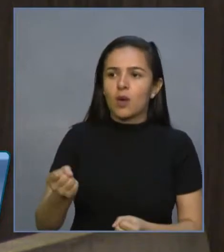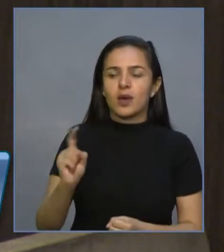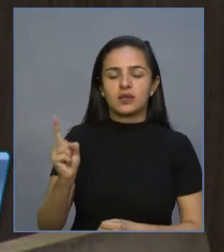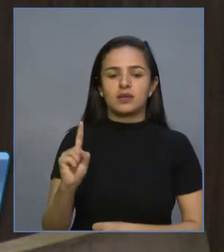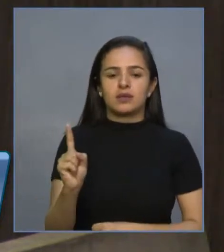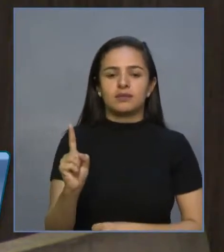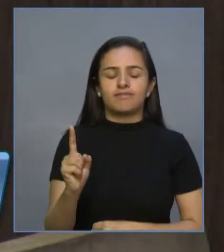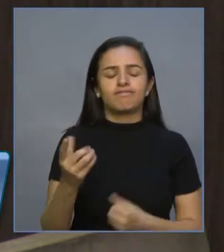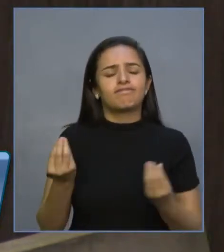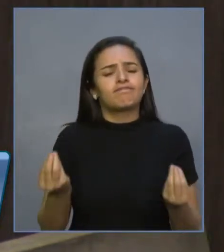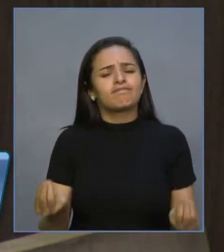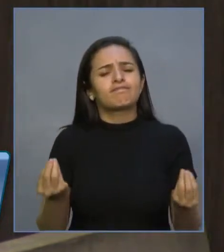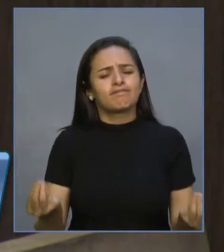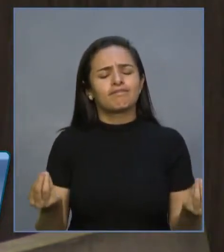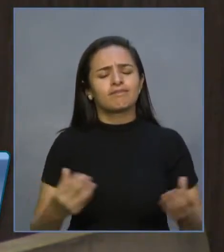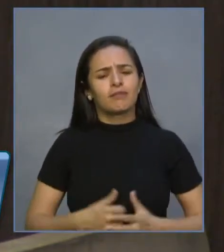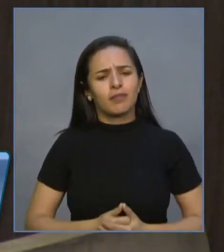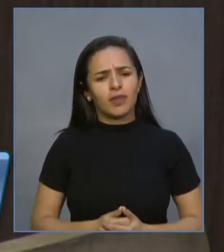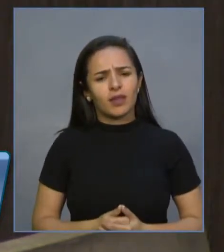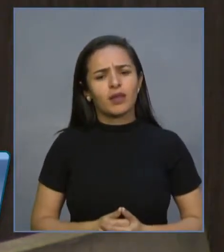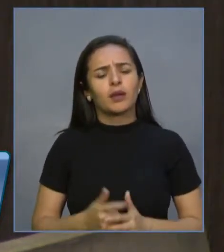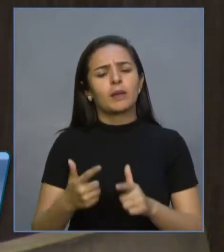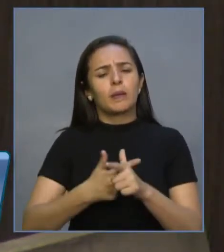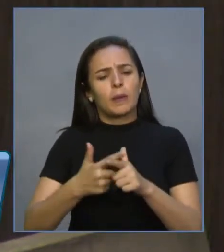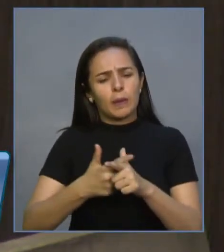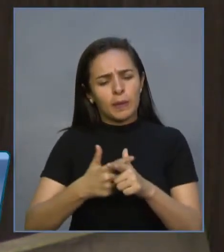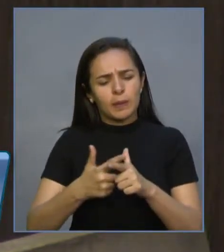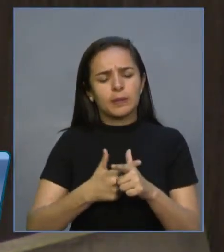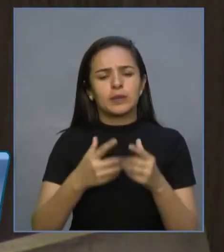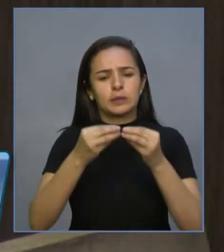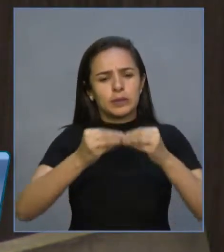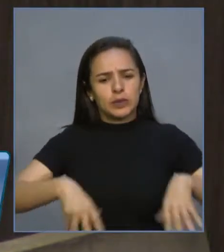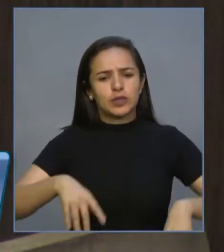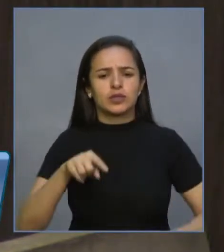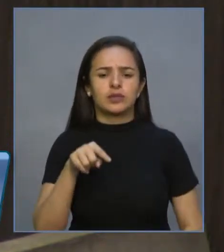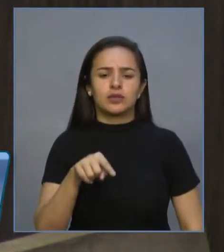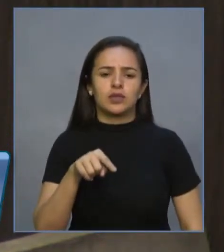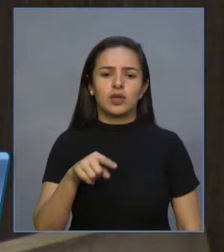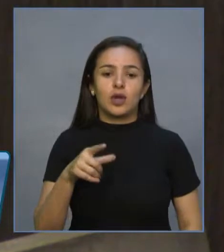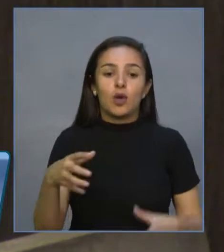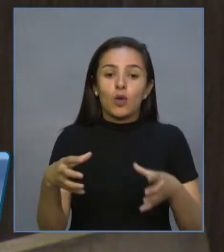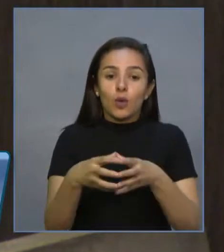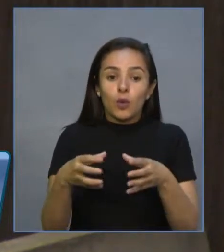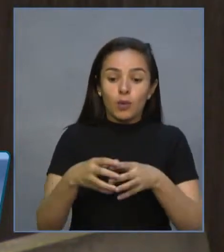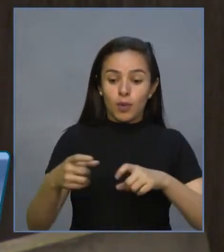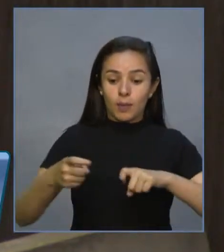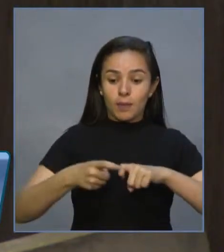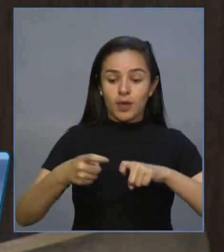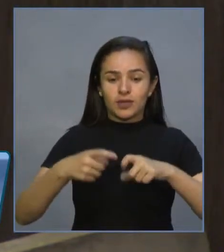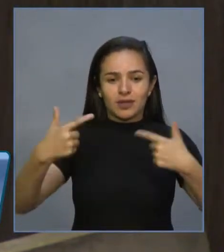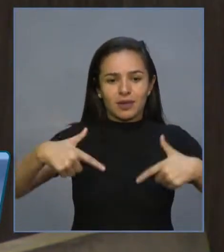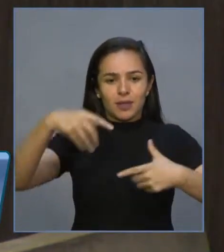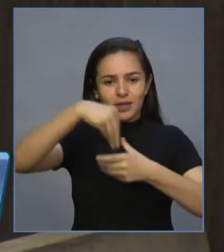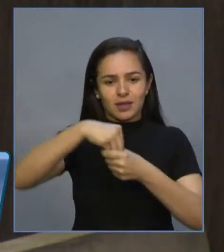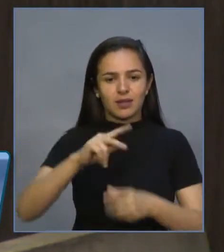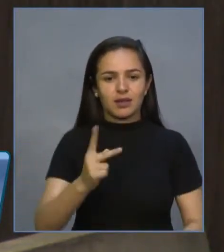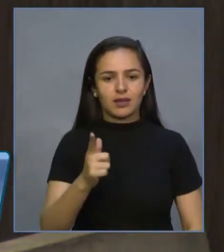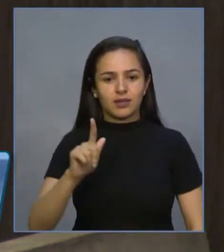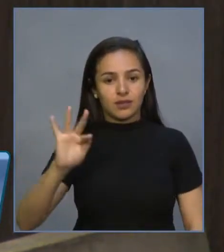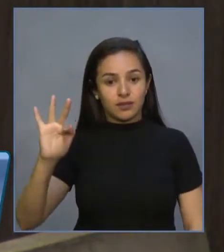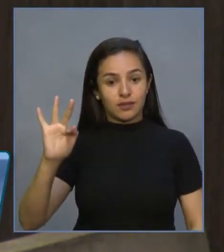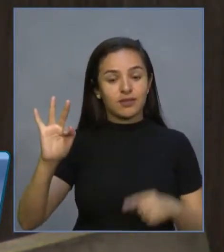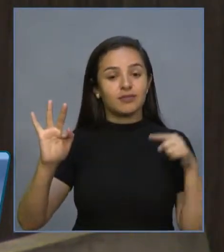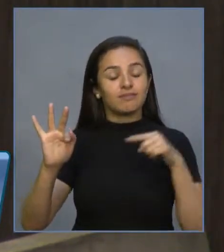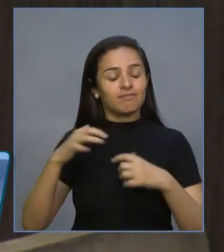isso é um quadro trágico para a equipe médica, a equipe médica,